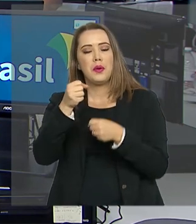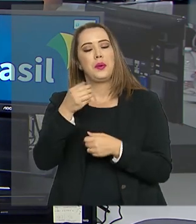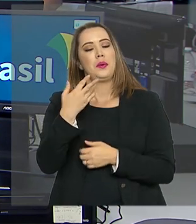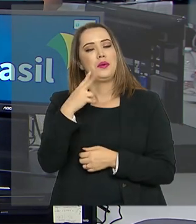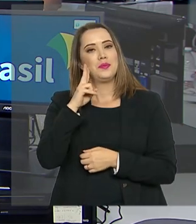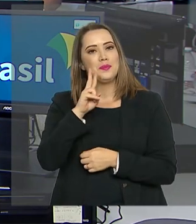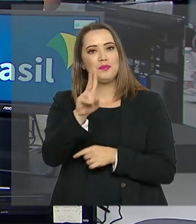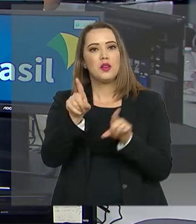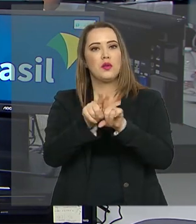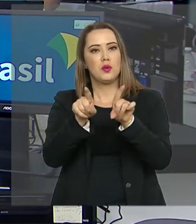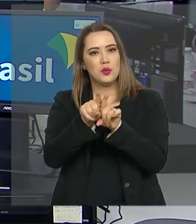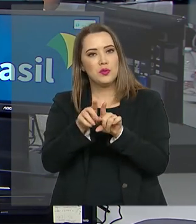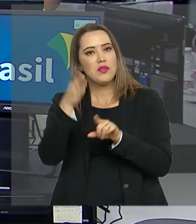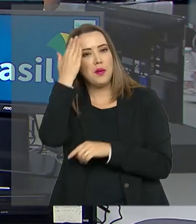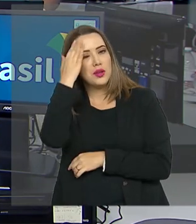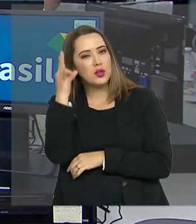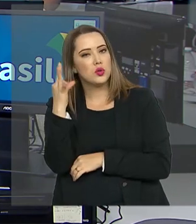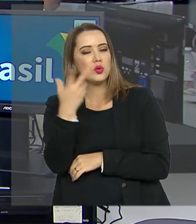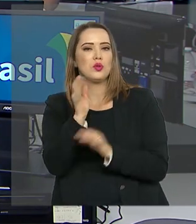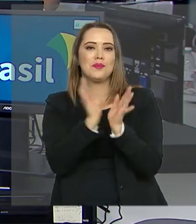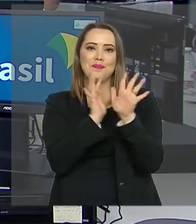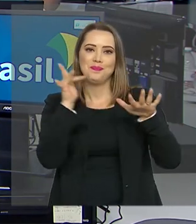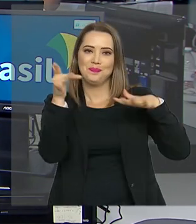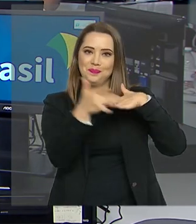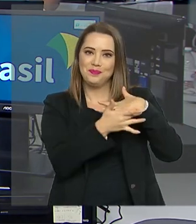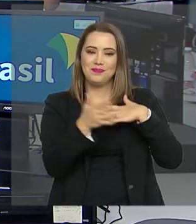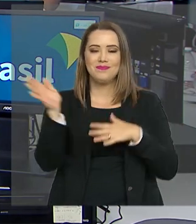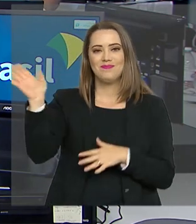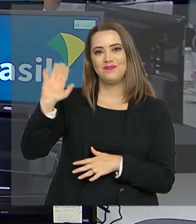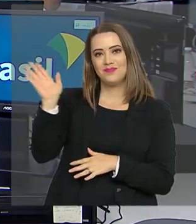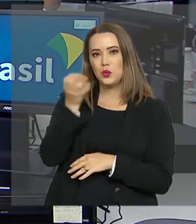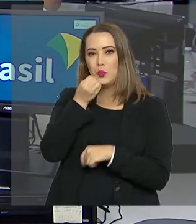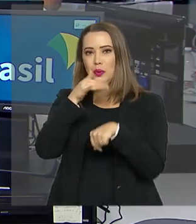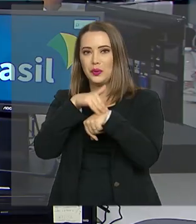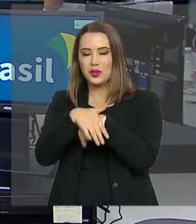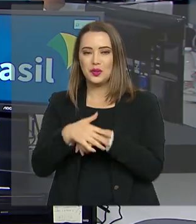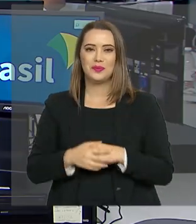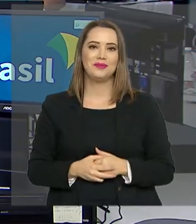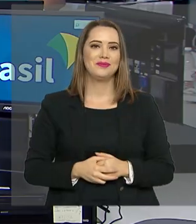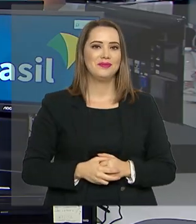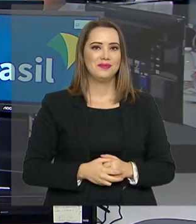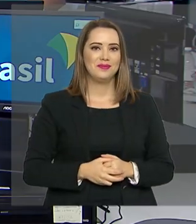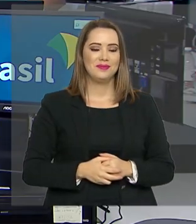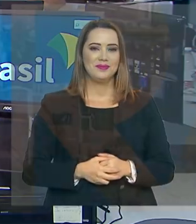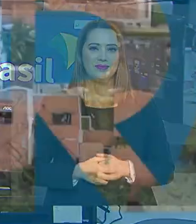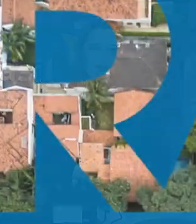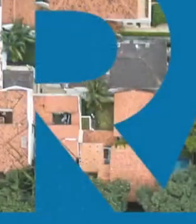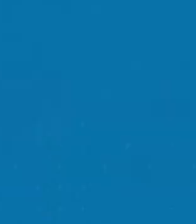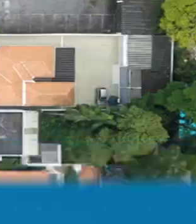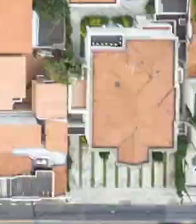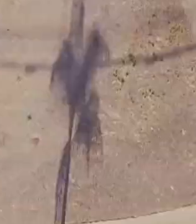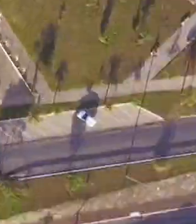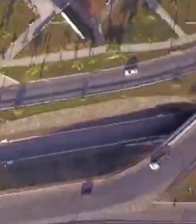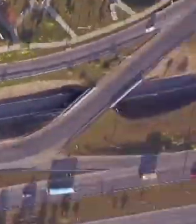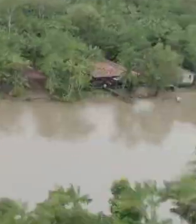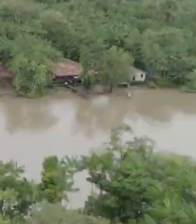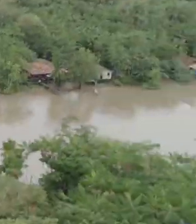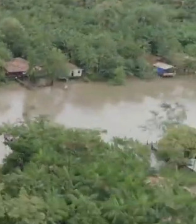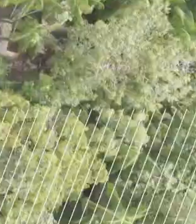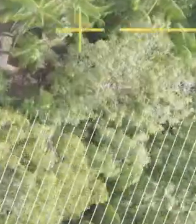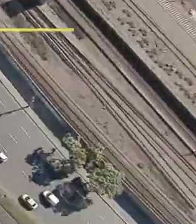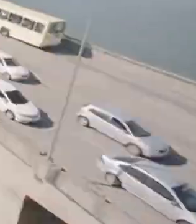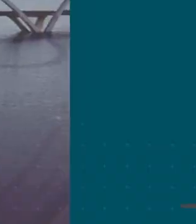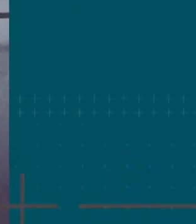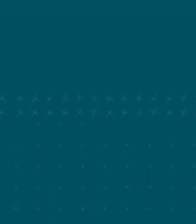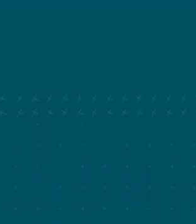Brasil. Você também continua bem informado pelas nossas redes sociais. Uma boa noite para você e até amanhã. Obrigado.